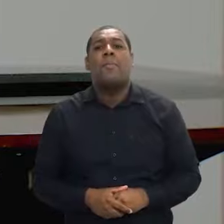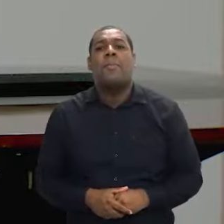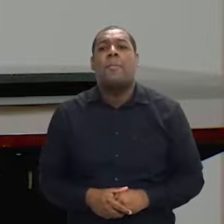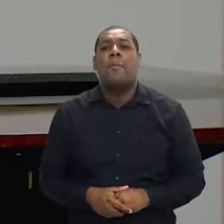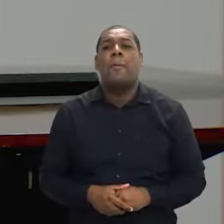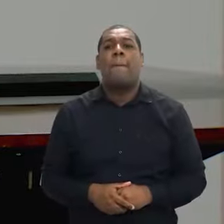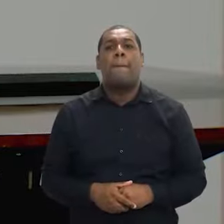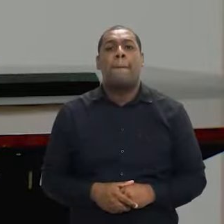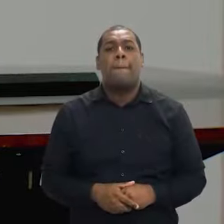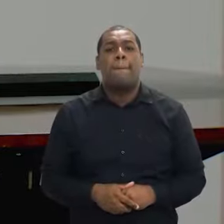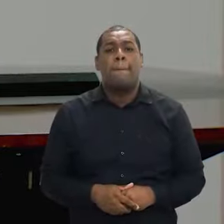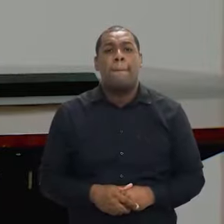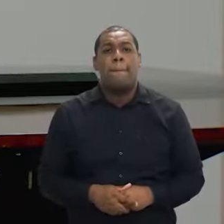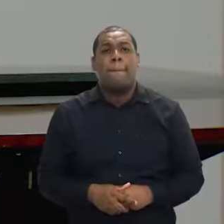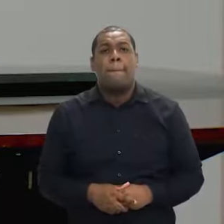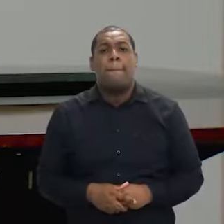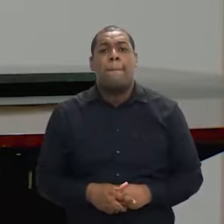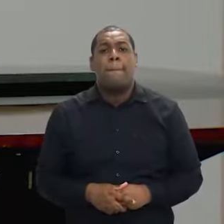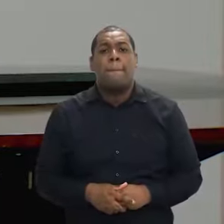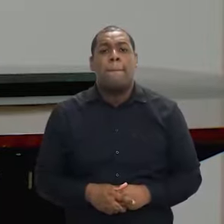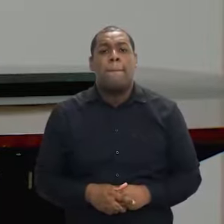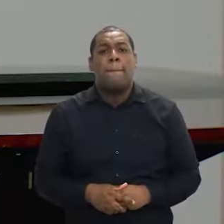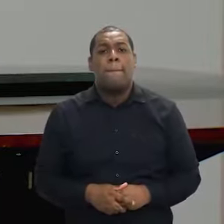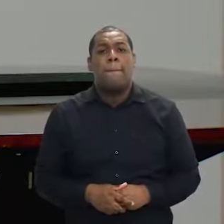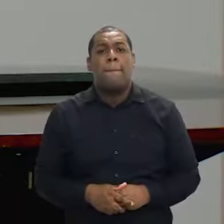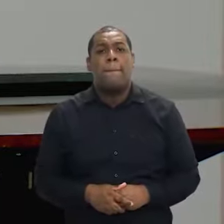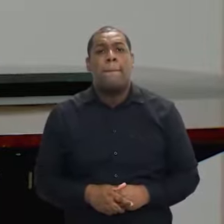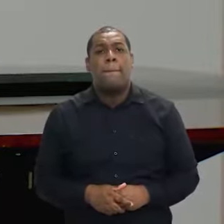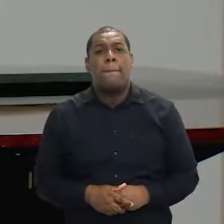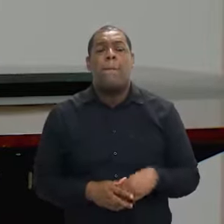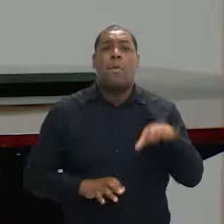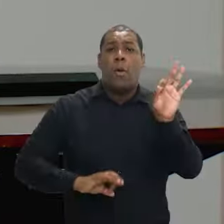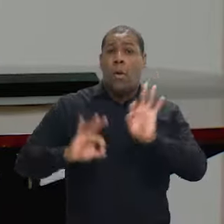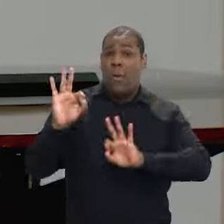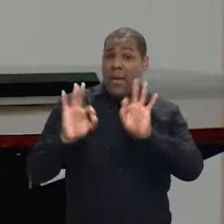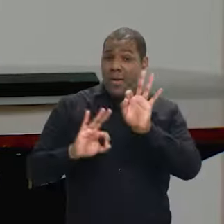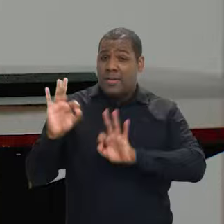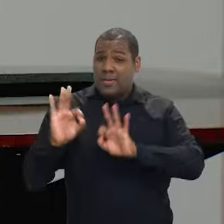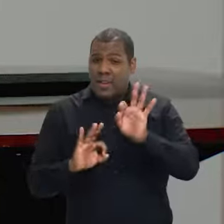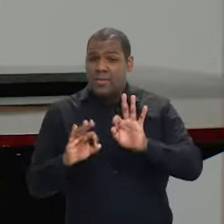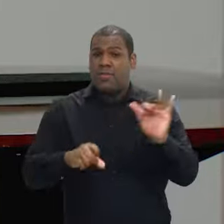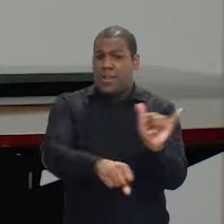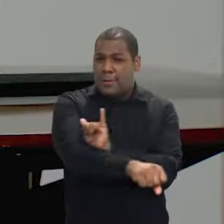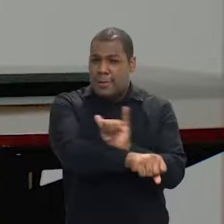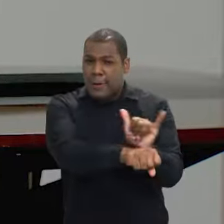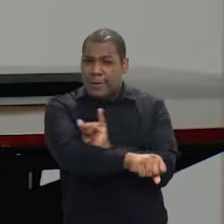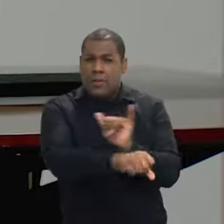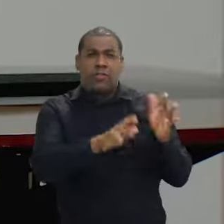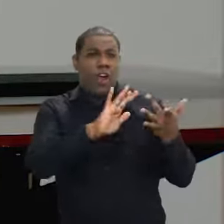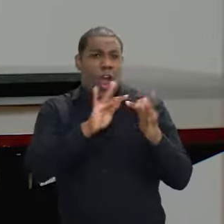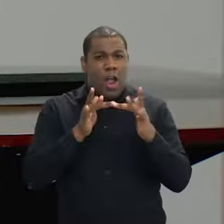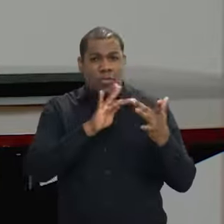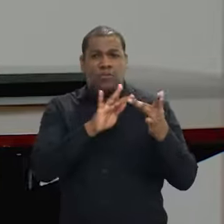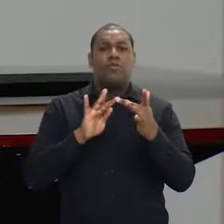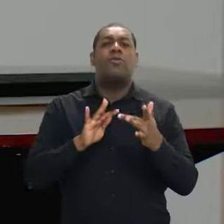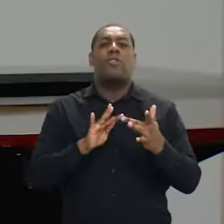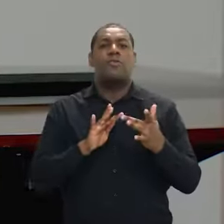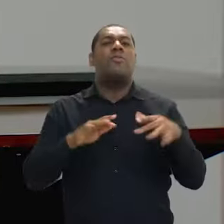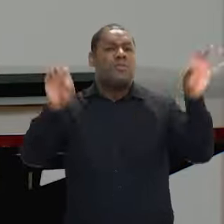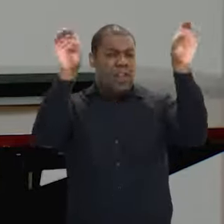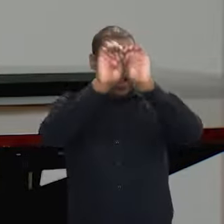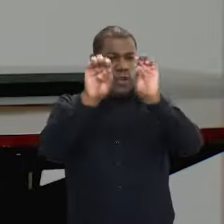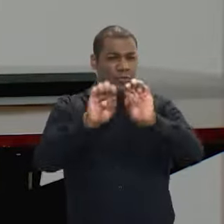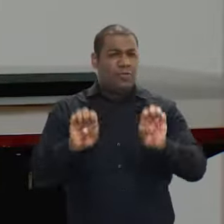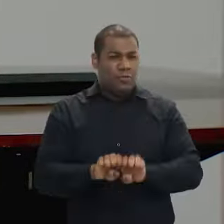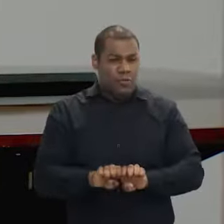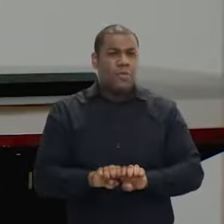a partir desse diagnóstico e desses indicadores todos, nós desenhamos as primeiras ações que nós entendemos como